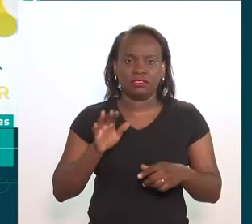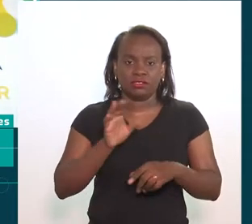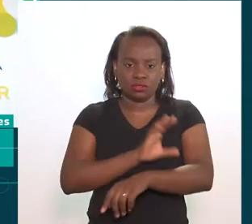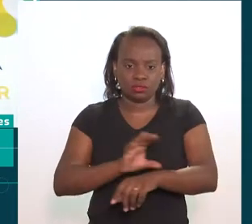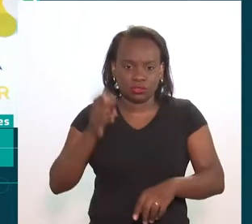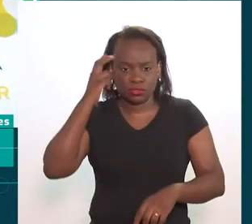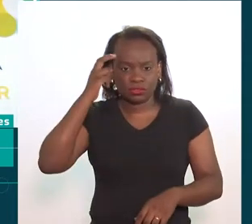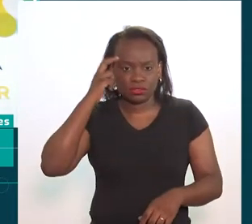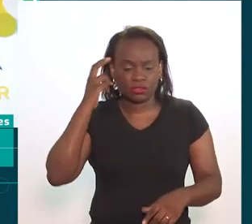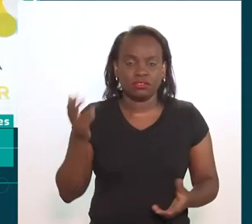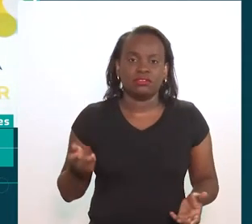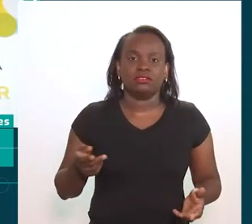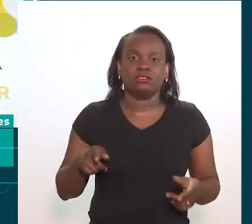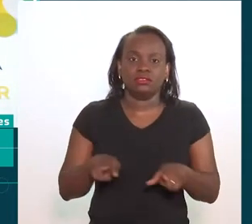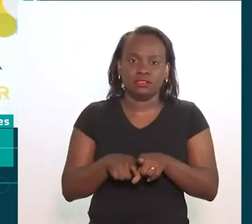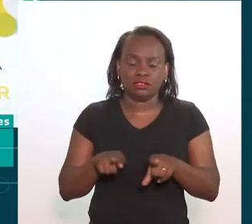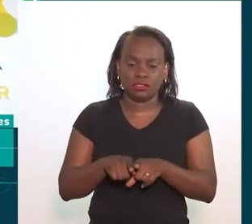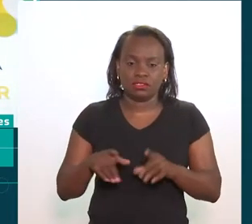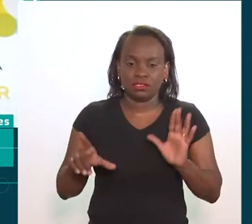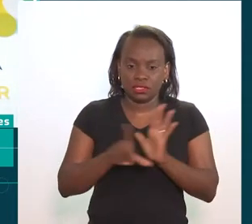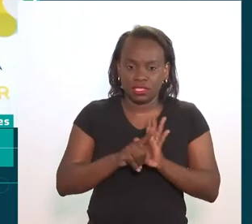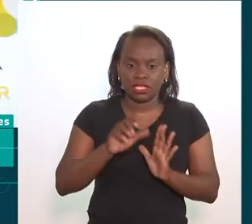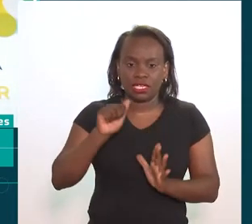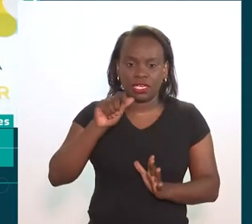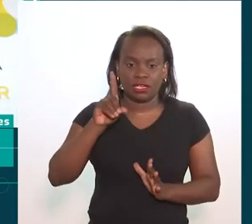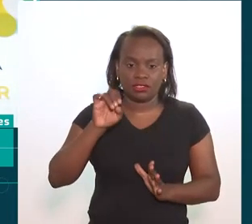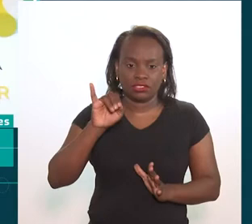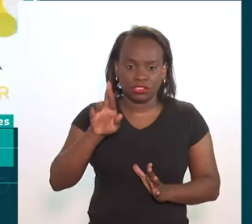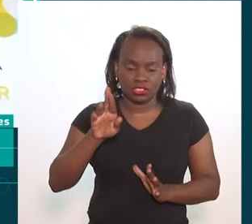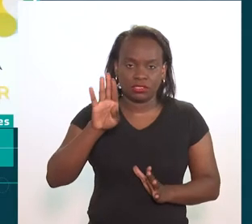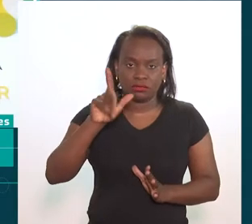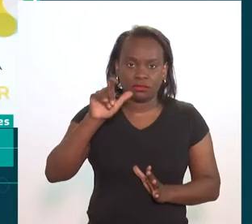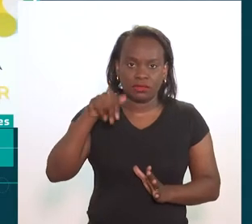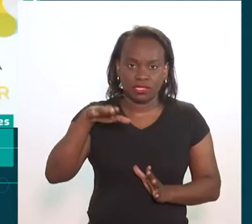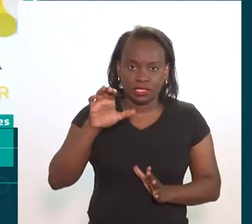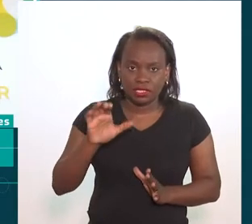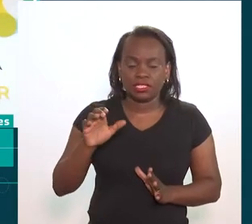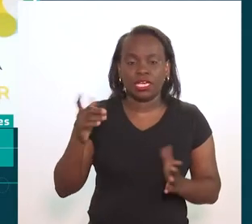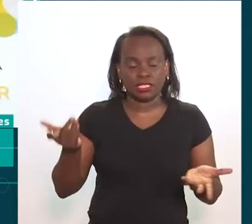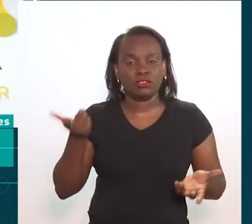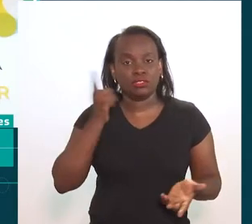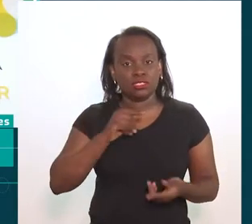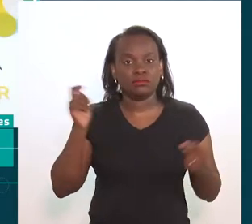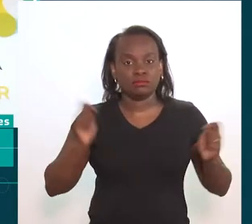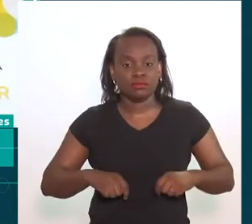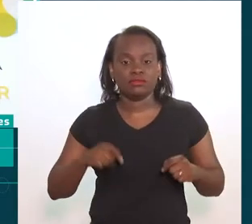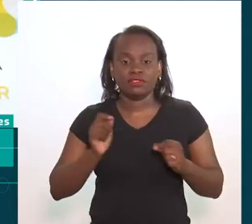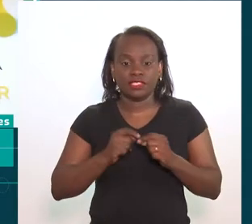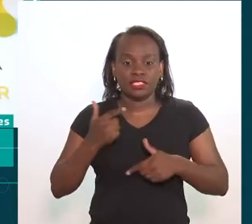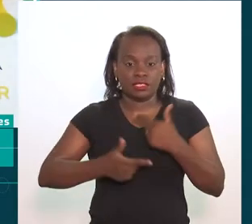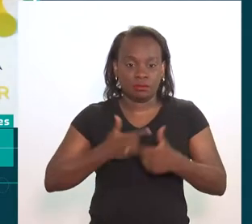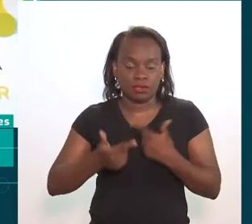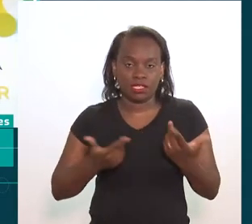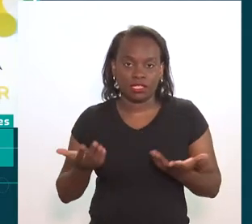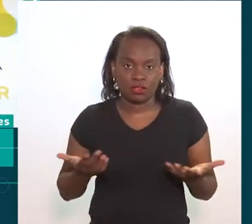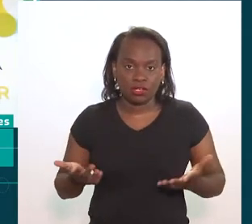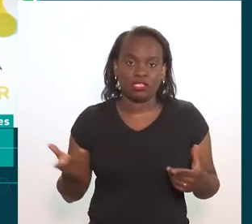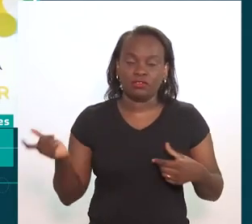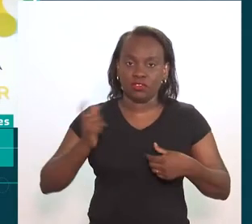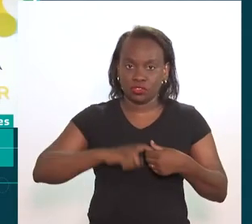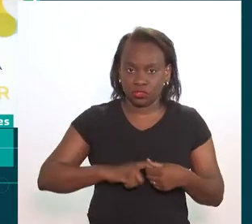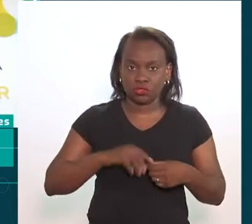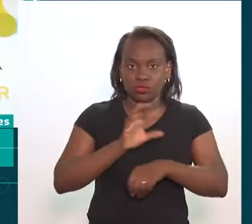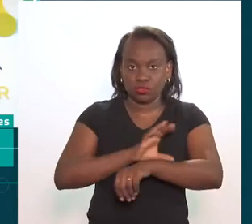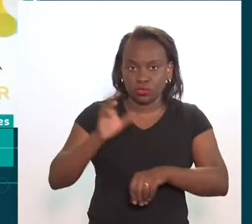Secretaria Municipal de Cultura, com a Lei Aldir Blanc, e que foi possível a gente fazer